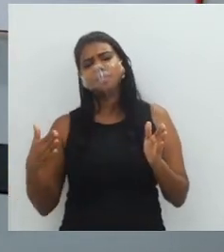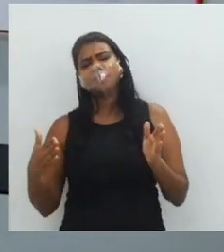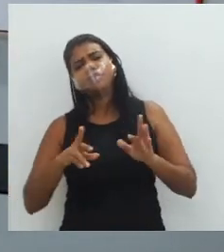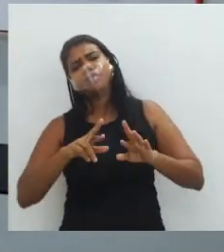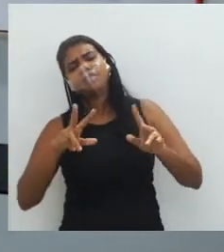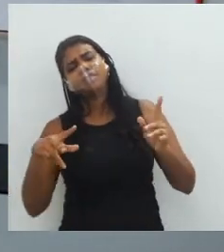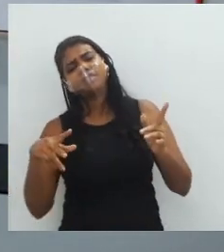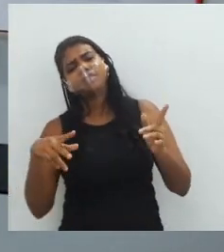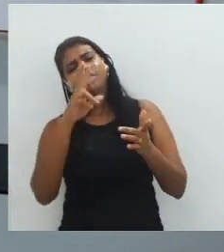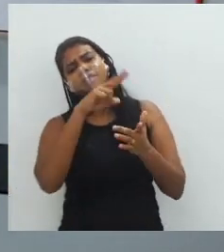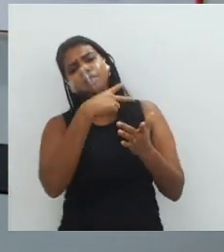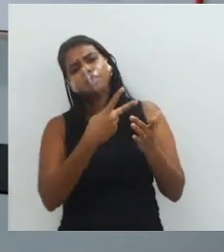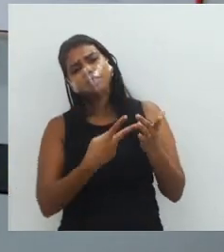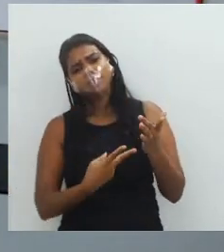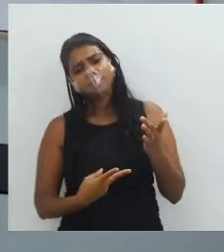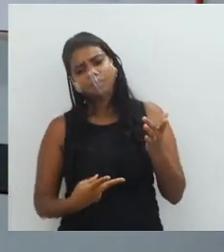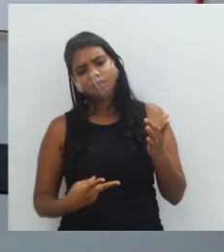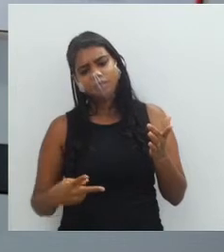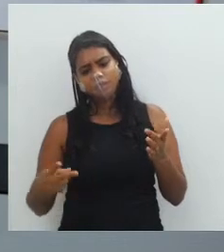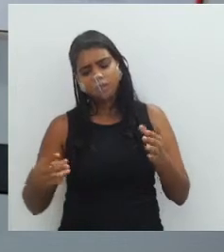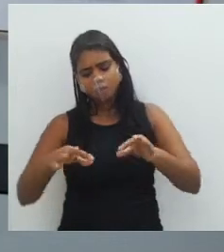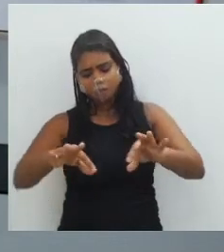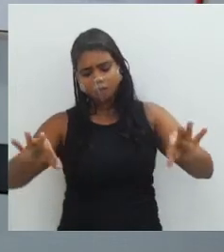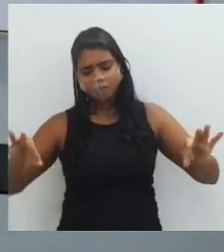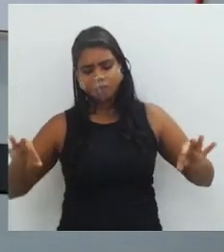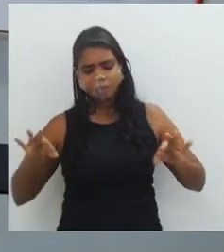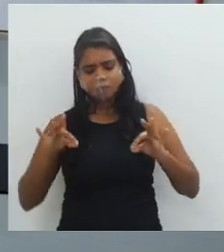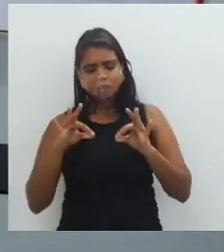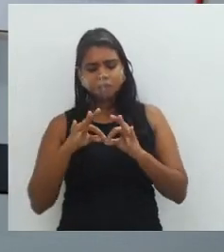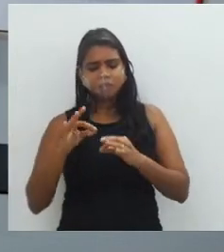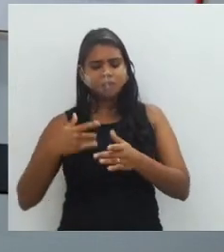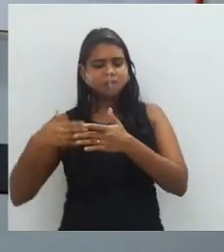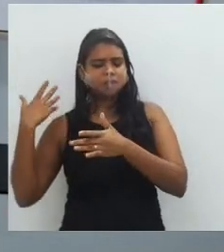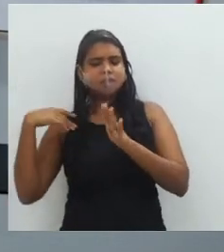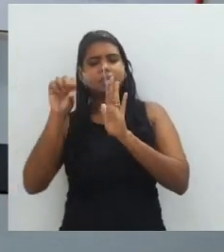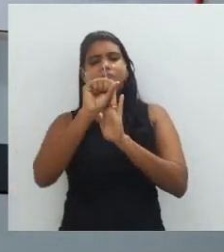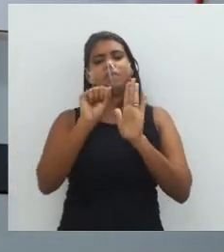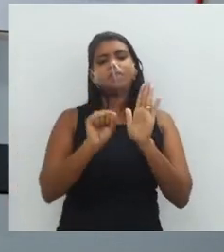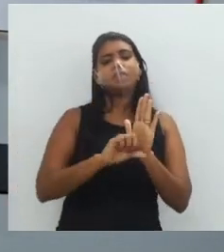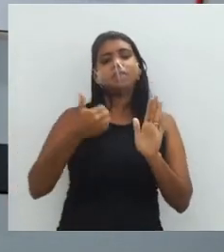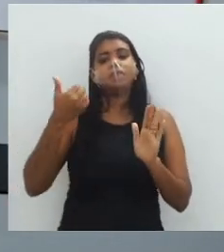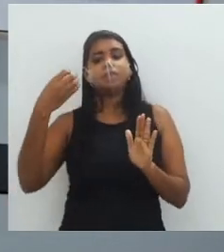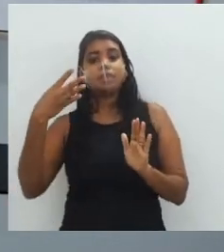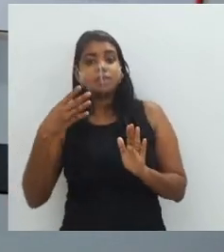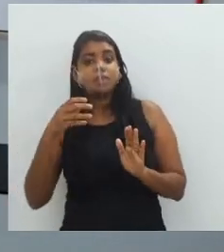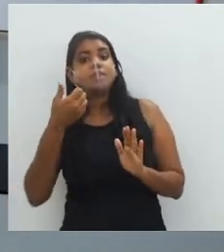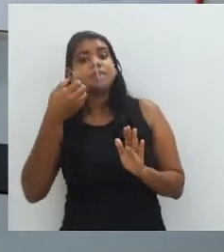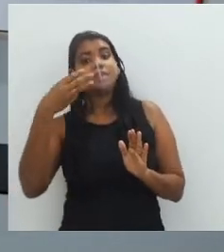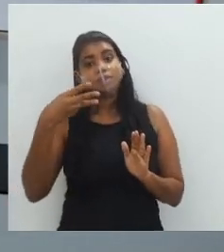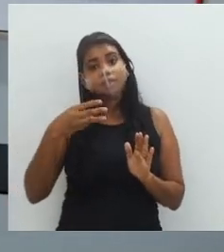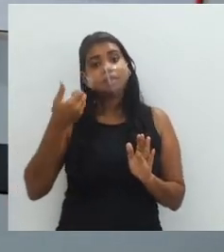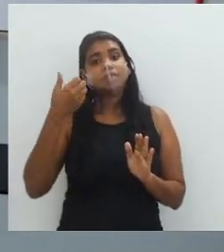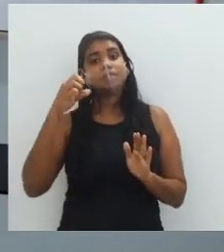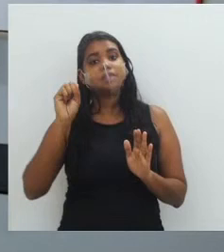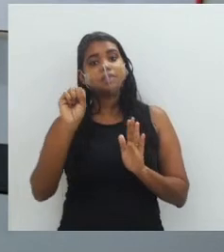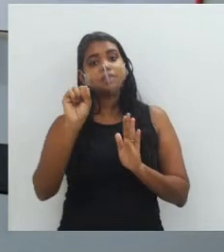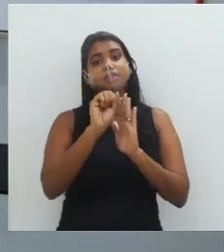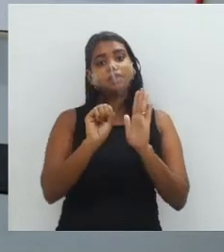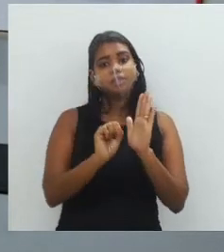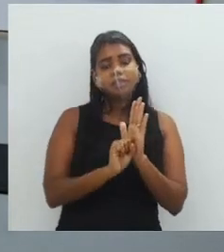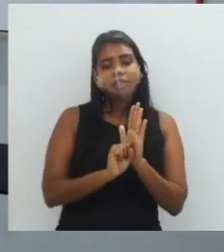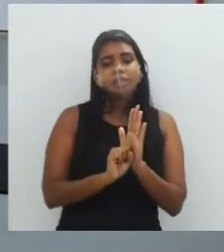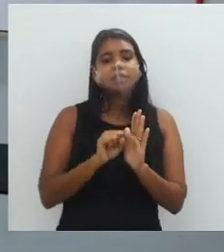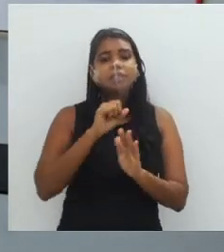arte realizadas em forma de tapeçaria, né? No século XIV, no século XIII, no século XV, nos países mais